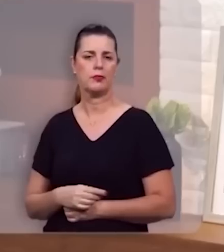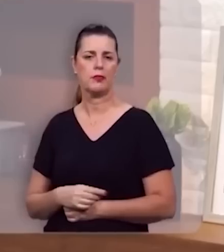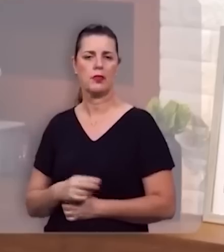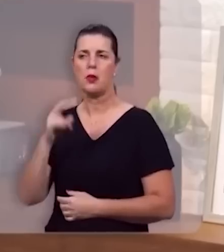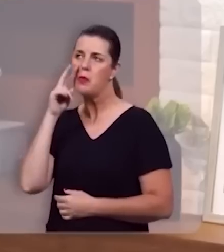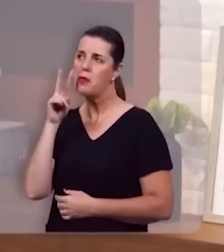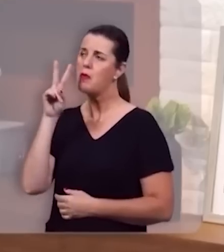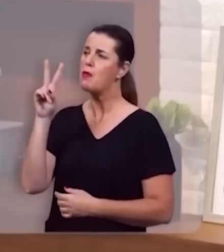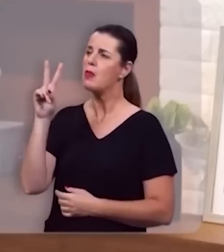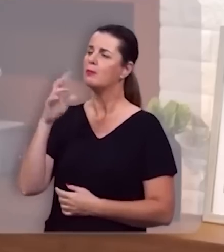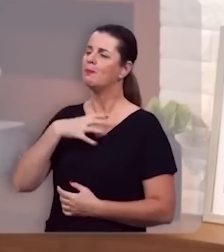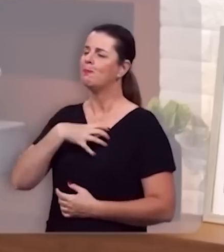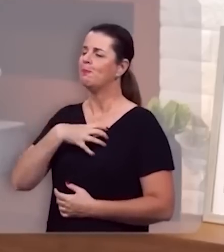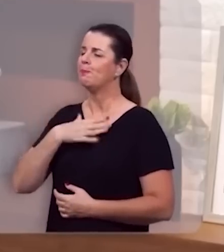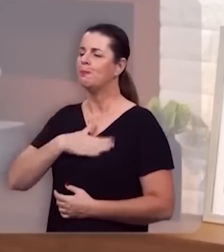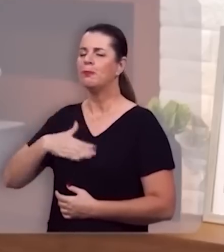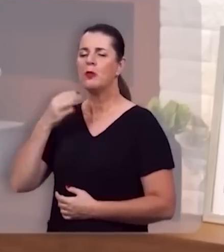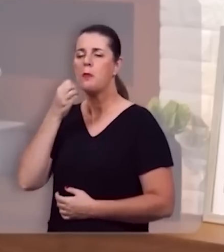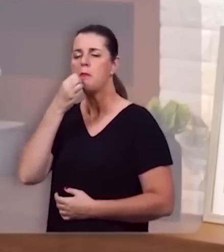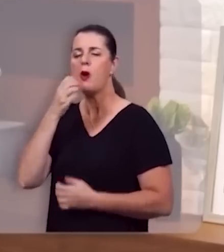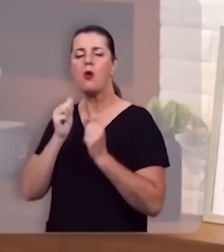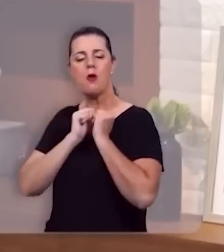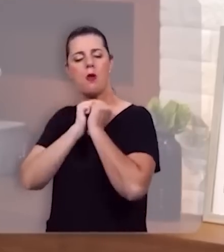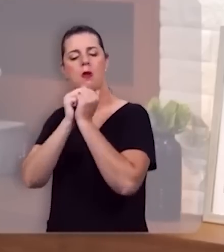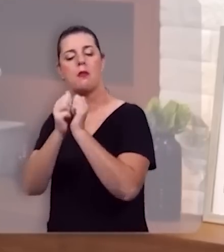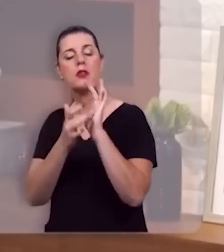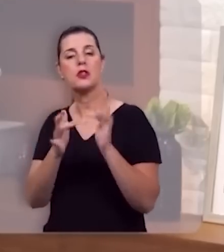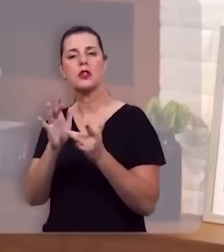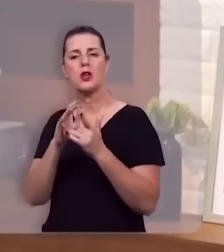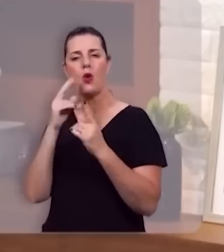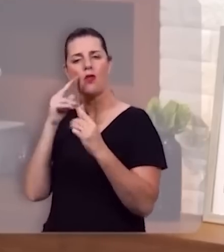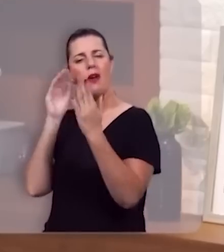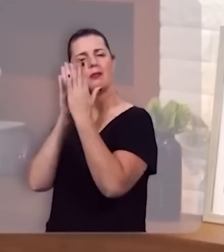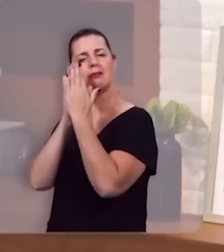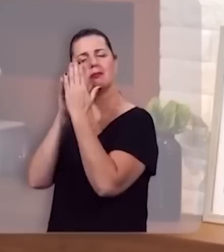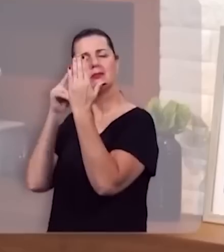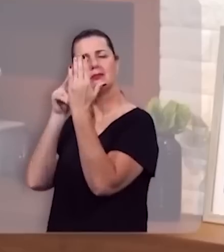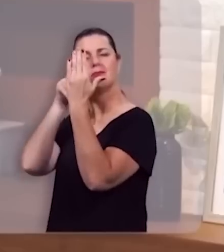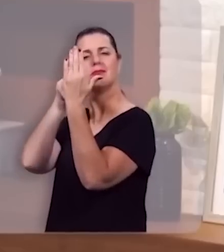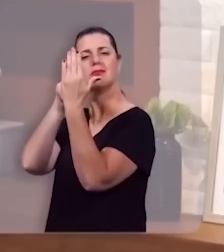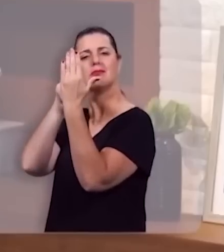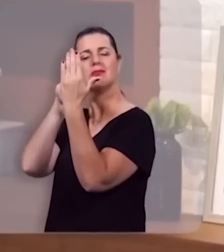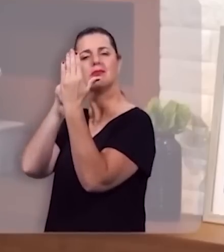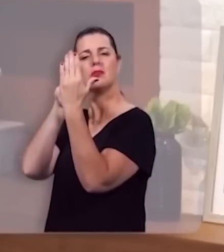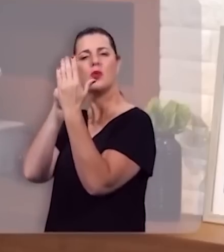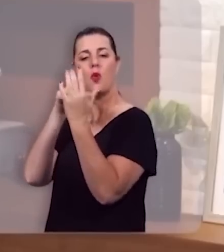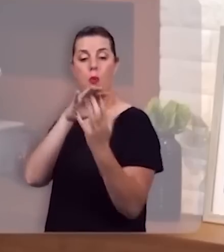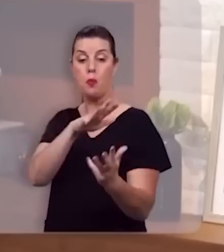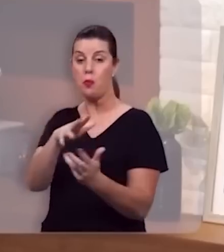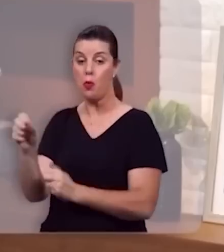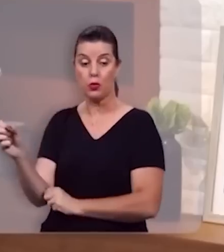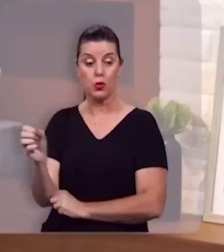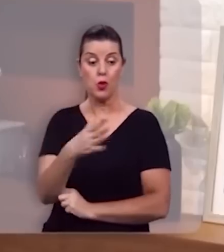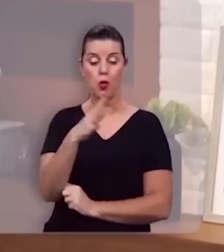Desfrutando da doce companhia de Jesus, contemplando-o face a face. Onde um mundo novo,